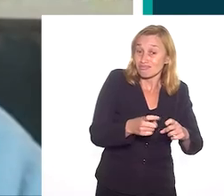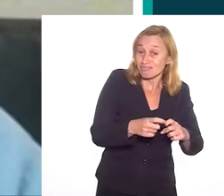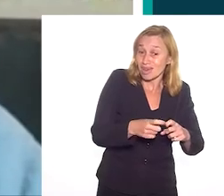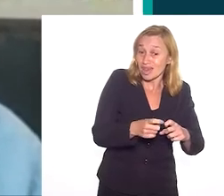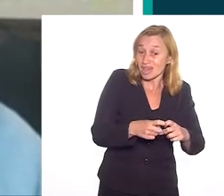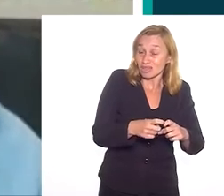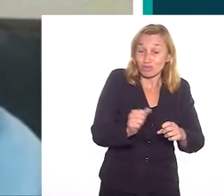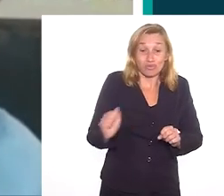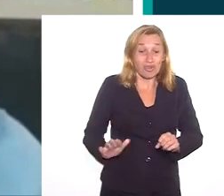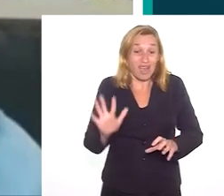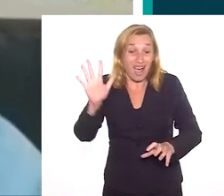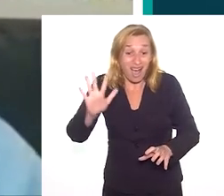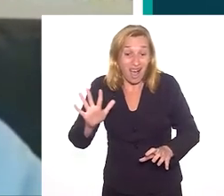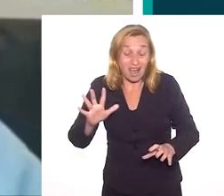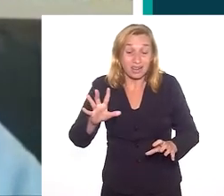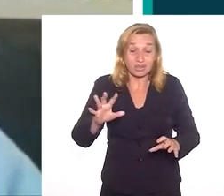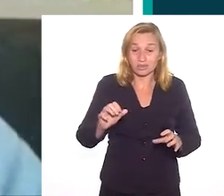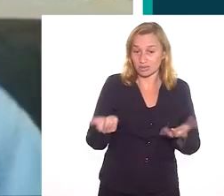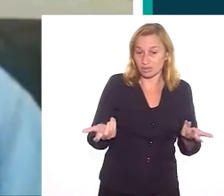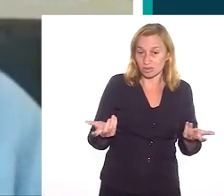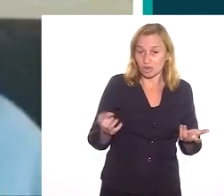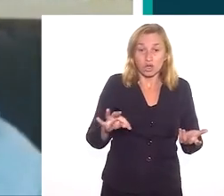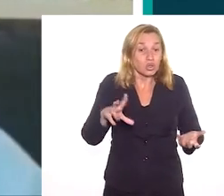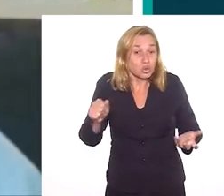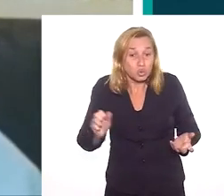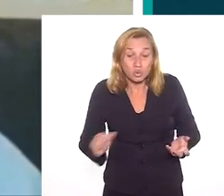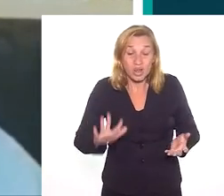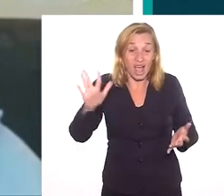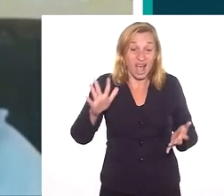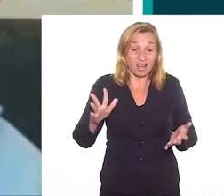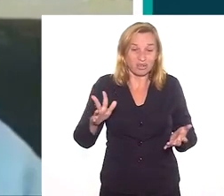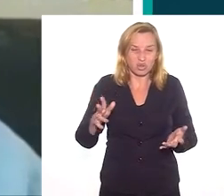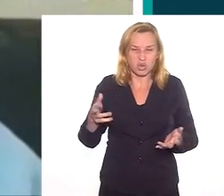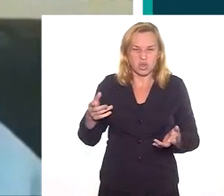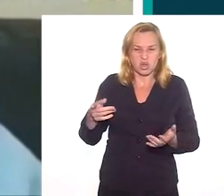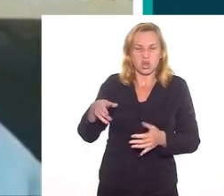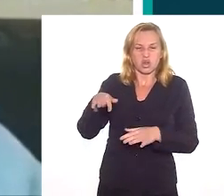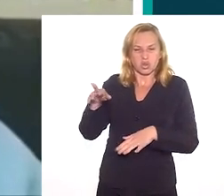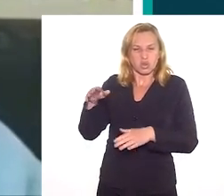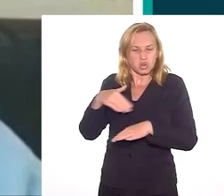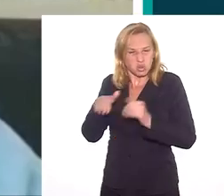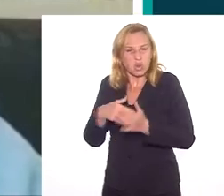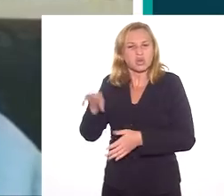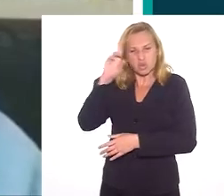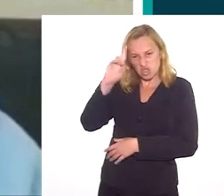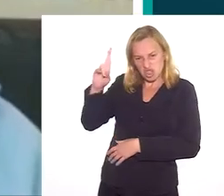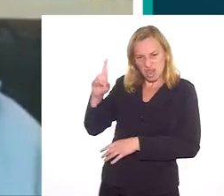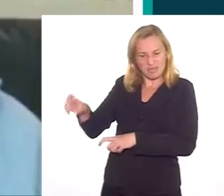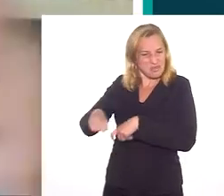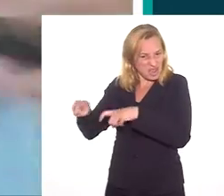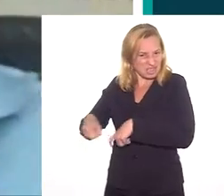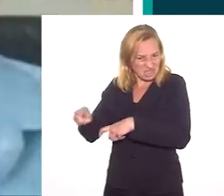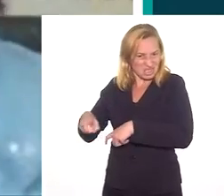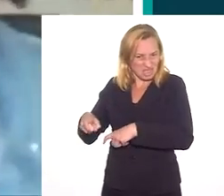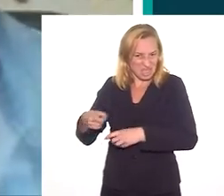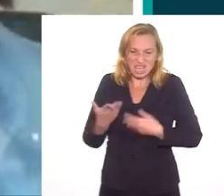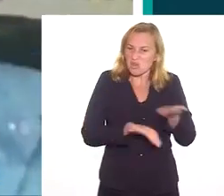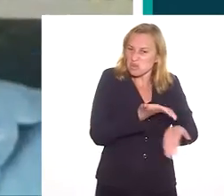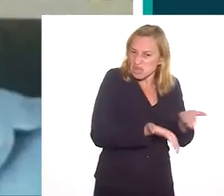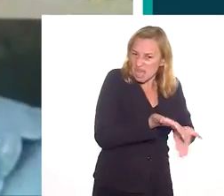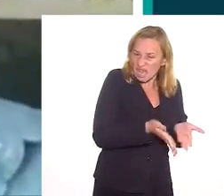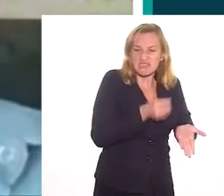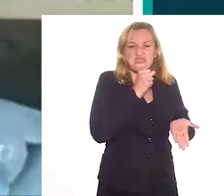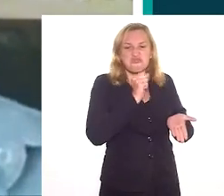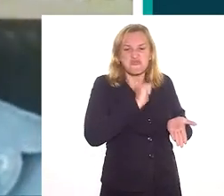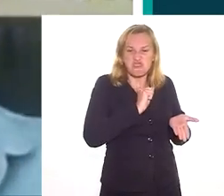é muito cara, medicina é extremamente cara, quem pode arcar com esse custo? Nem todos os senhores. Então, assim, pesquisas também